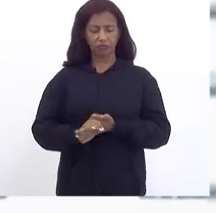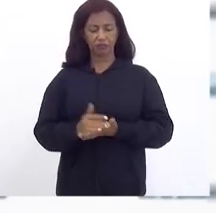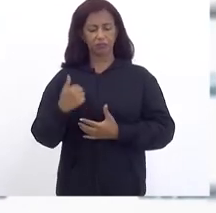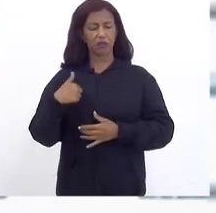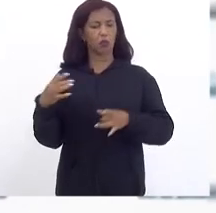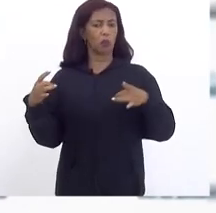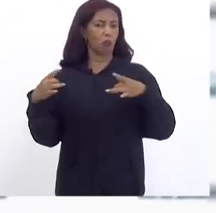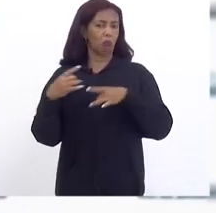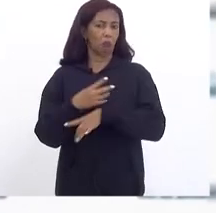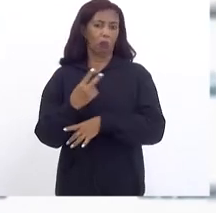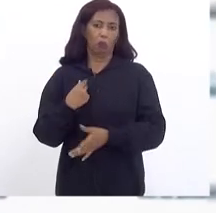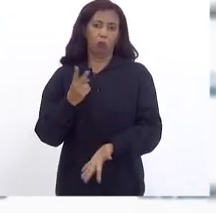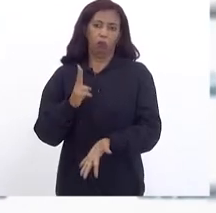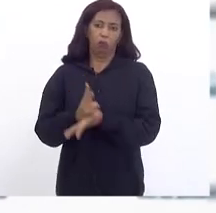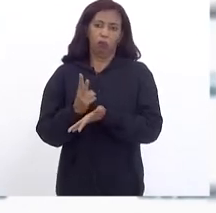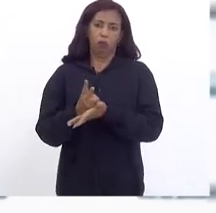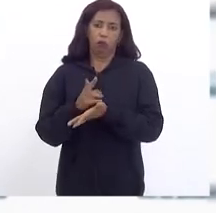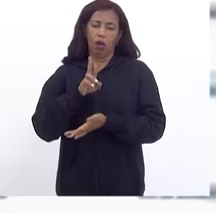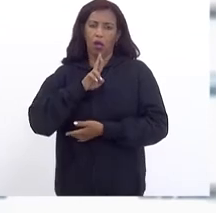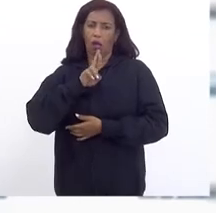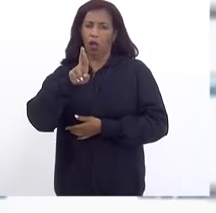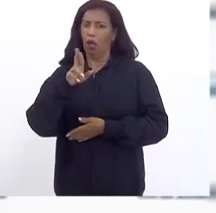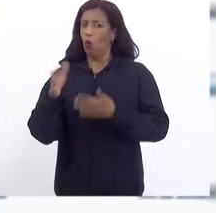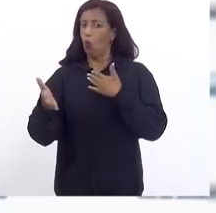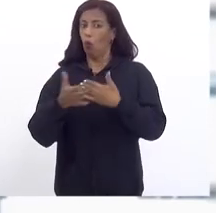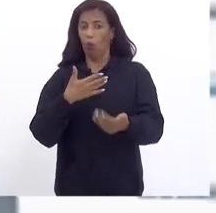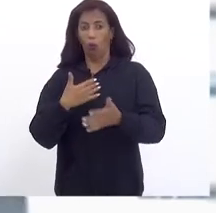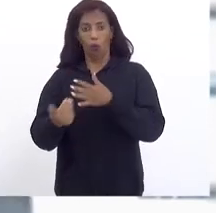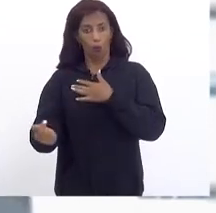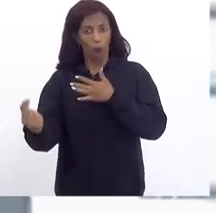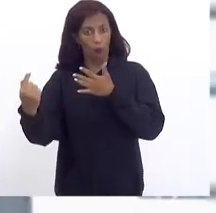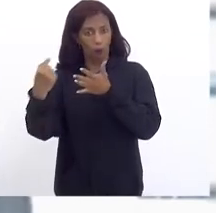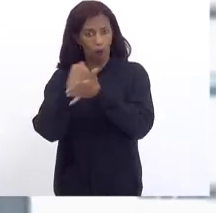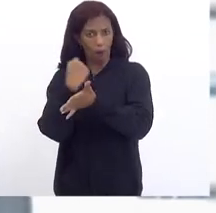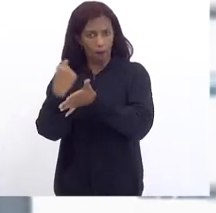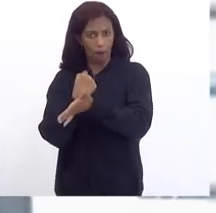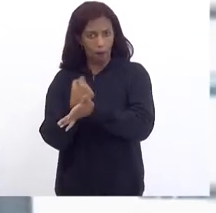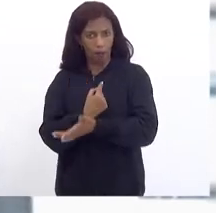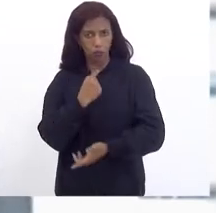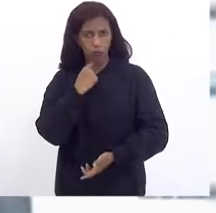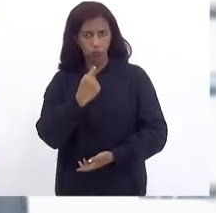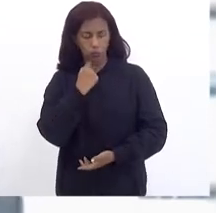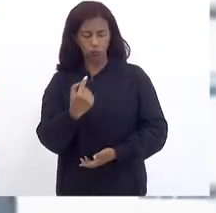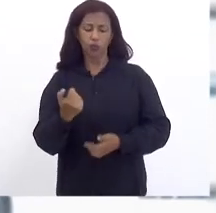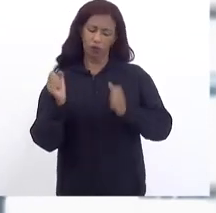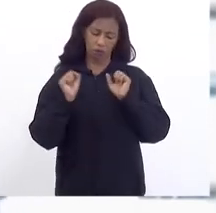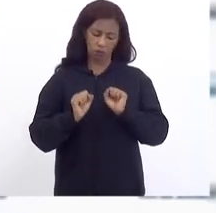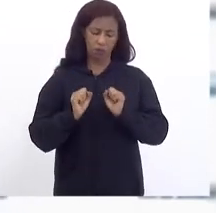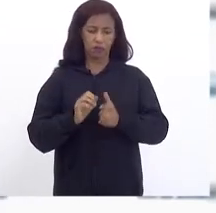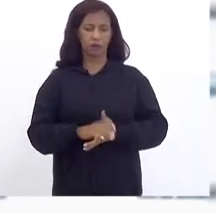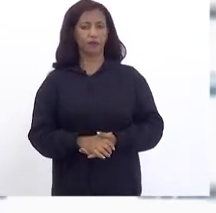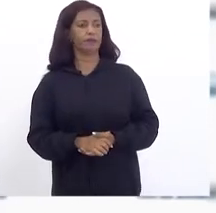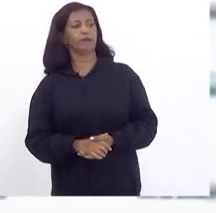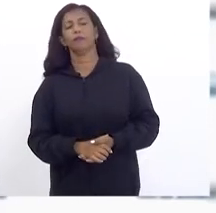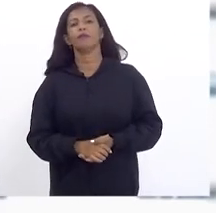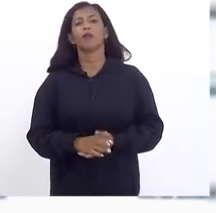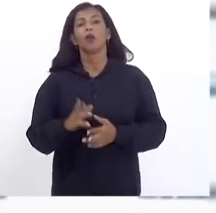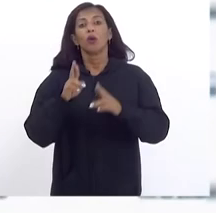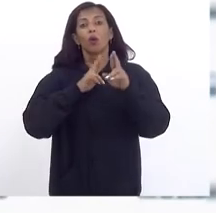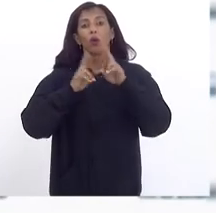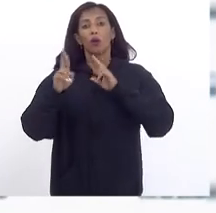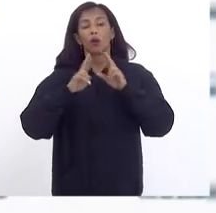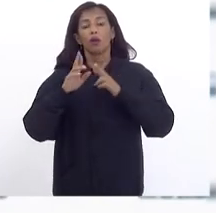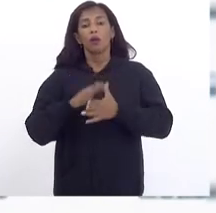sempre disposto A responder Qualquer Indagação Aqui Relativa A parte Com relação